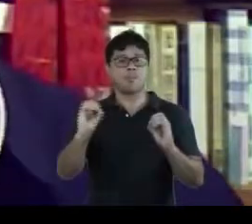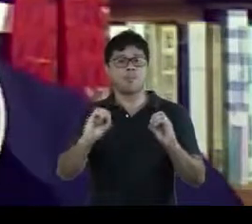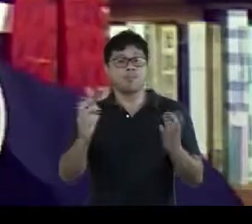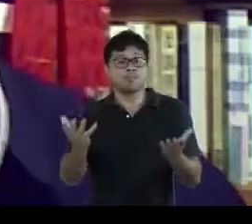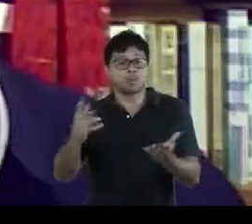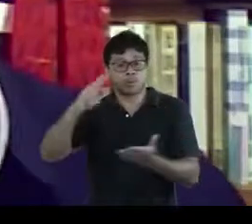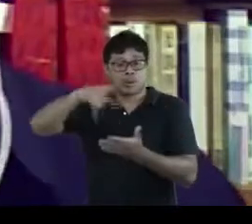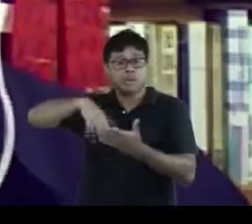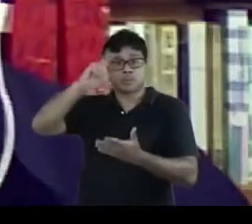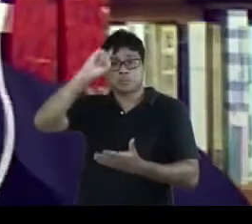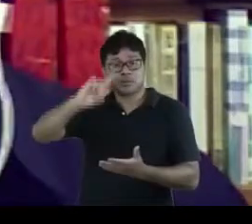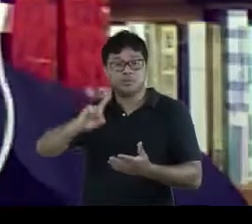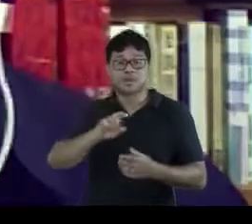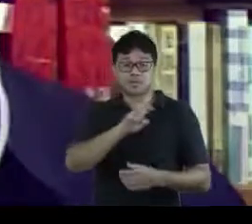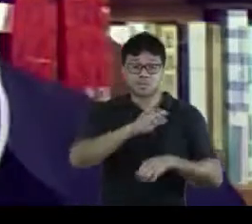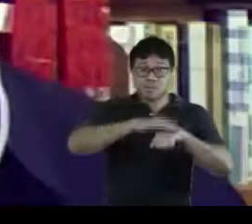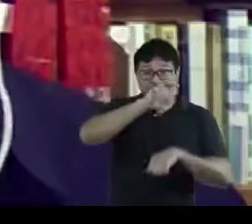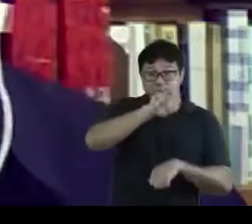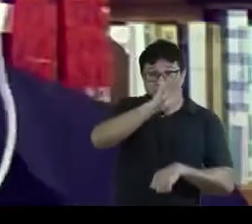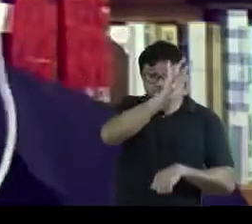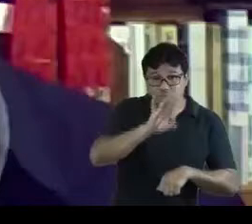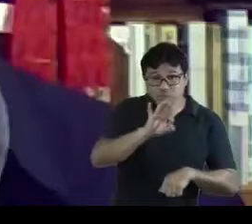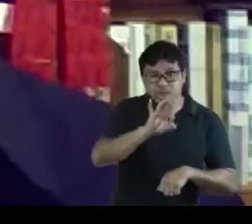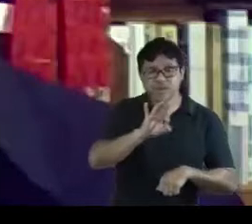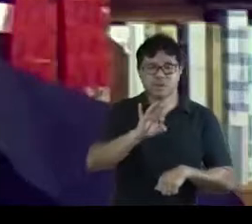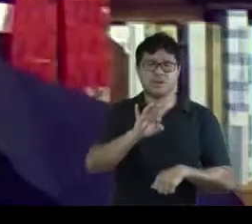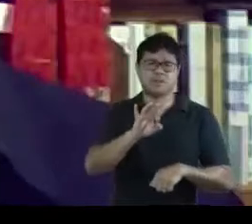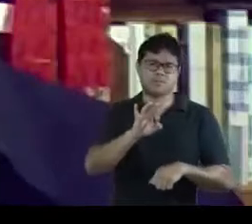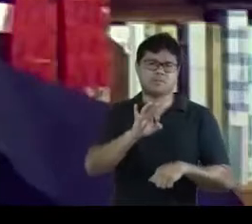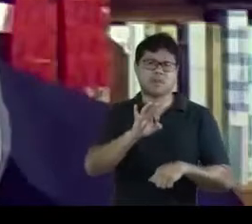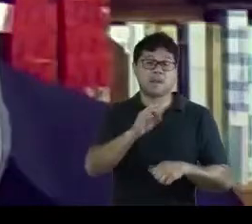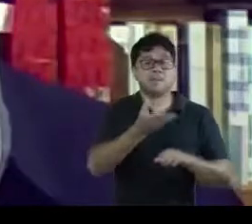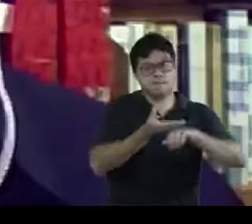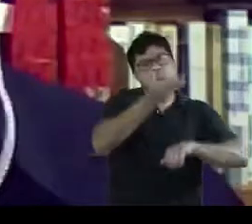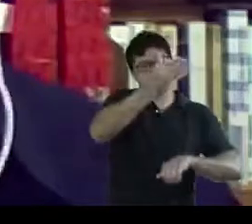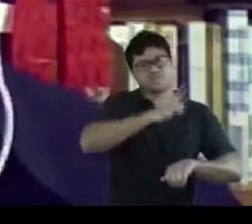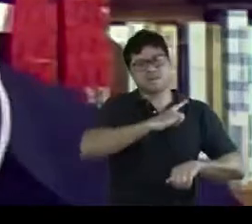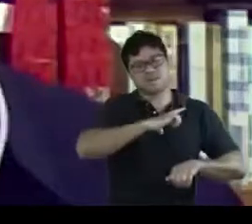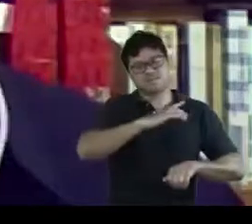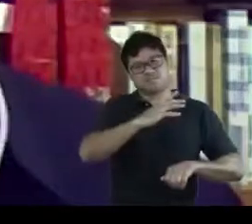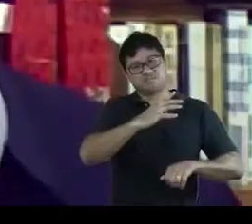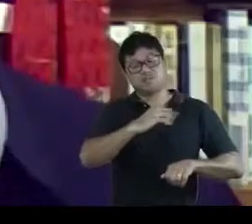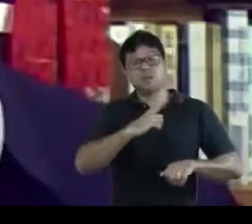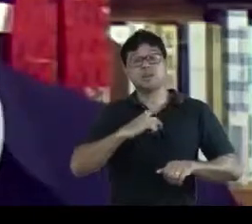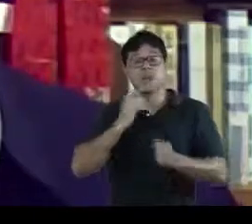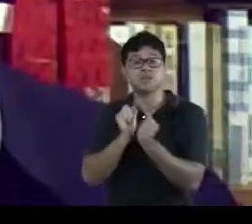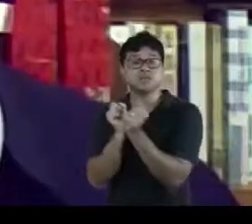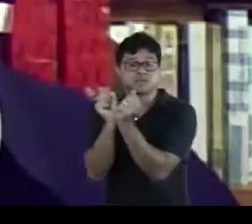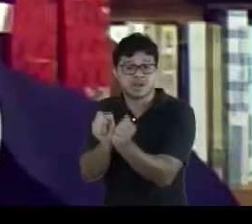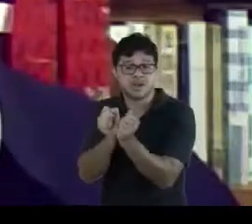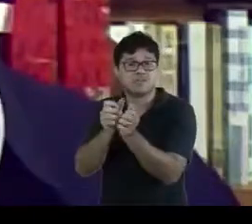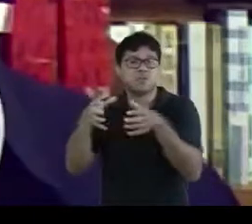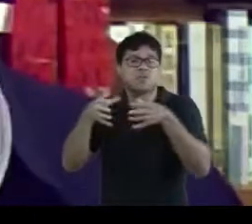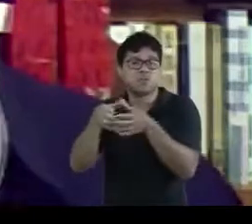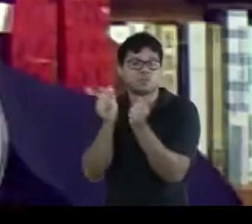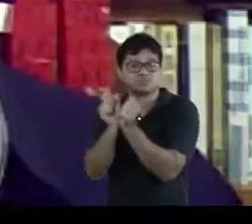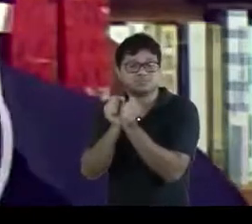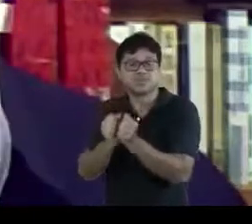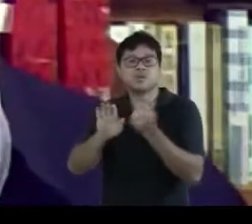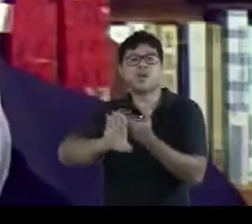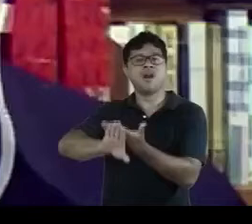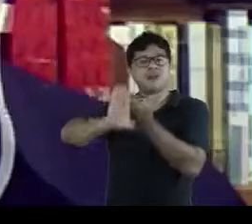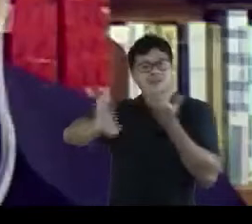mais de 50% da população, essa cifra é bem maior, era constituída por escravizados que estavam